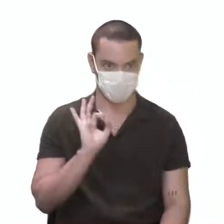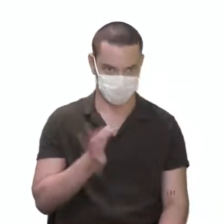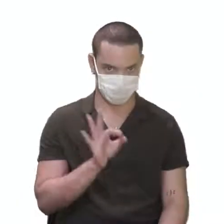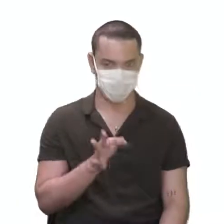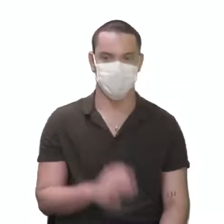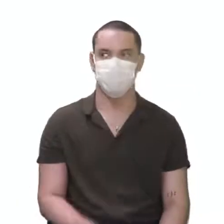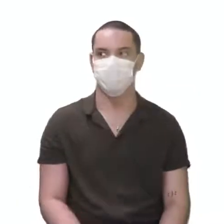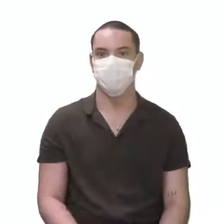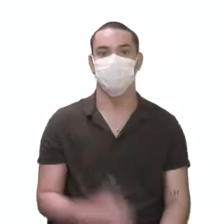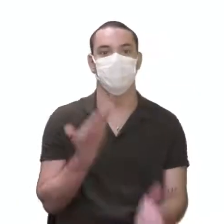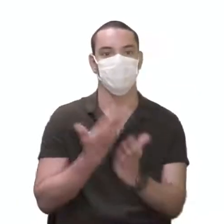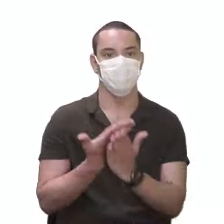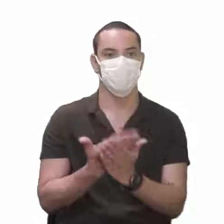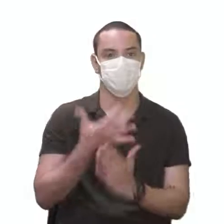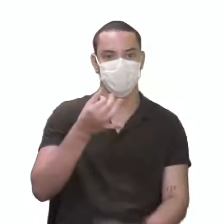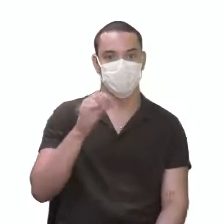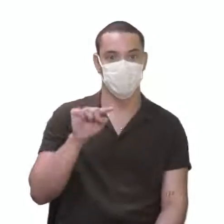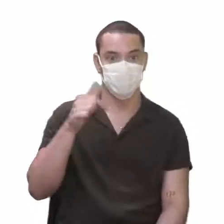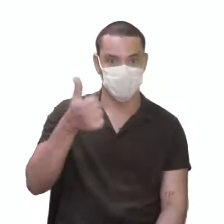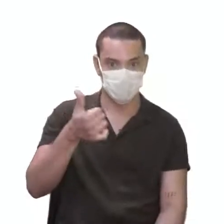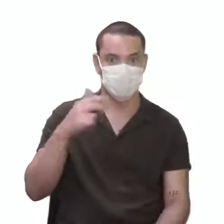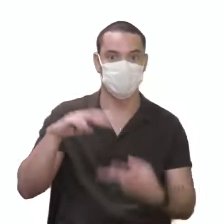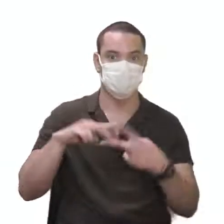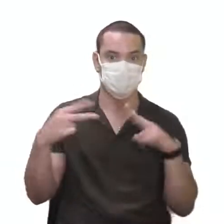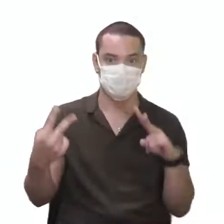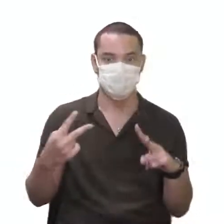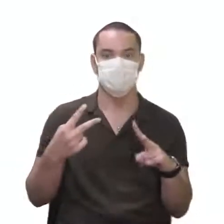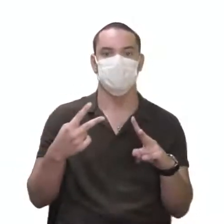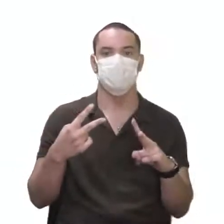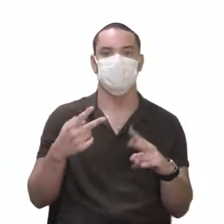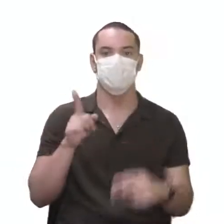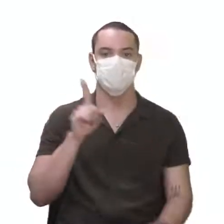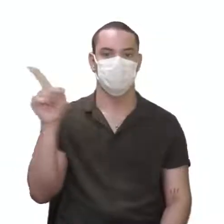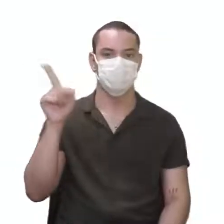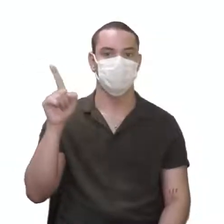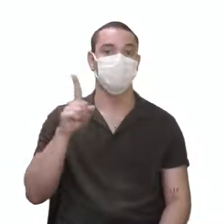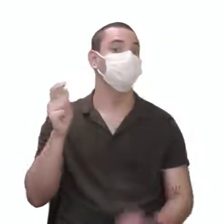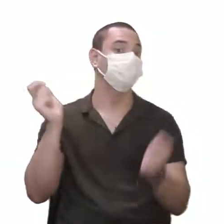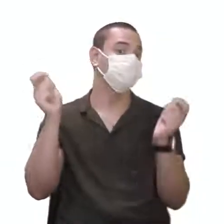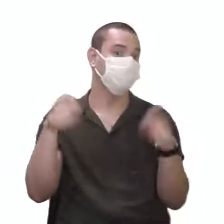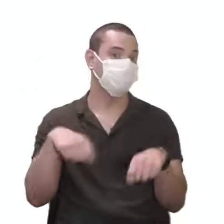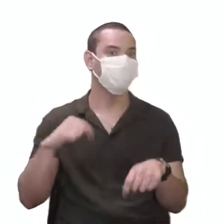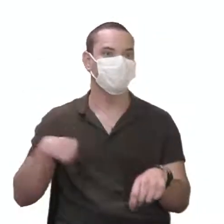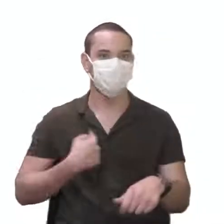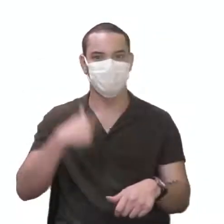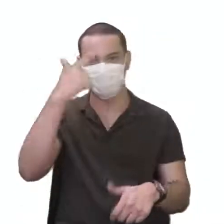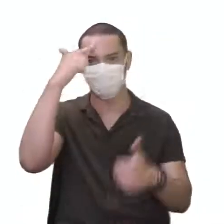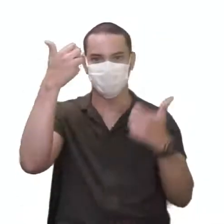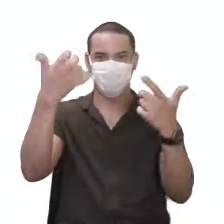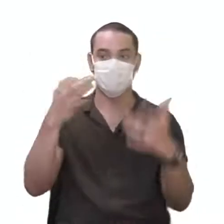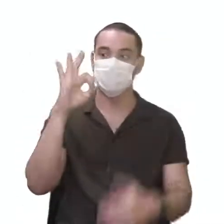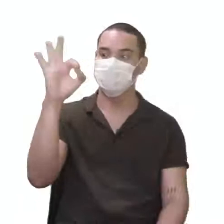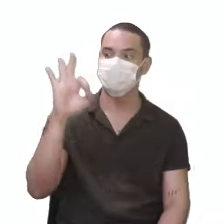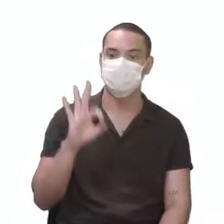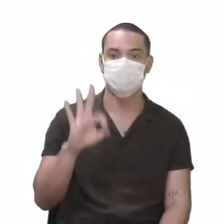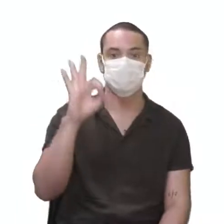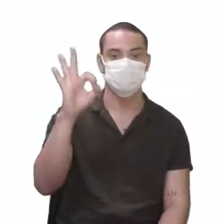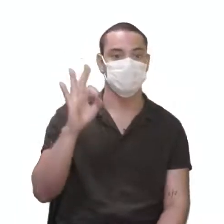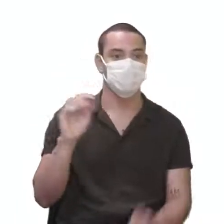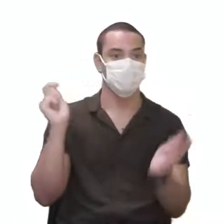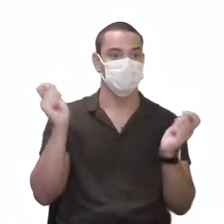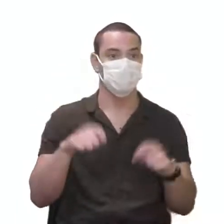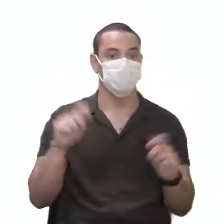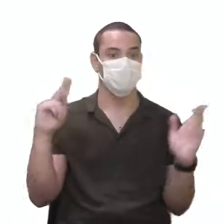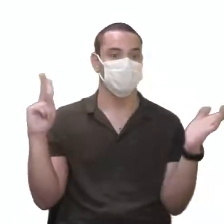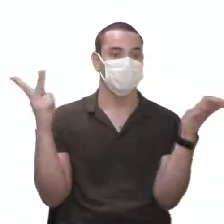Fechou? Aula 6.1, genética e probabilidade. Aqui nessa aula, gente, a gente falou sobre as proporções de eventos que